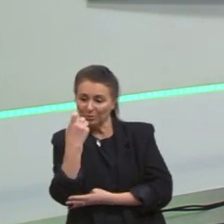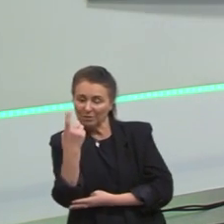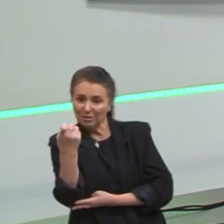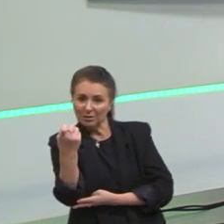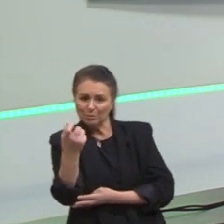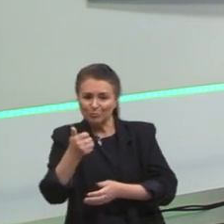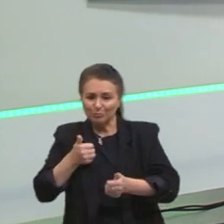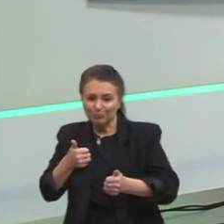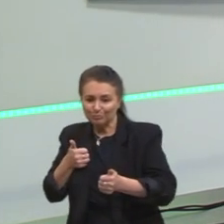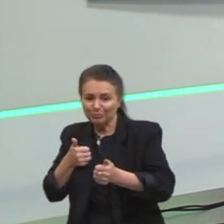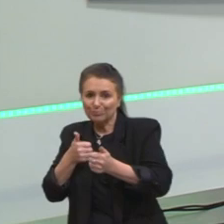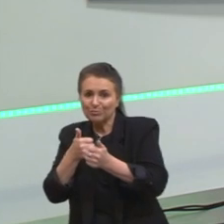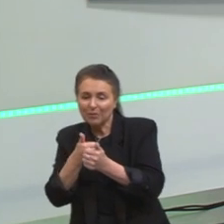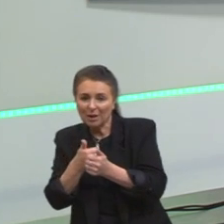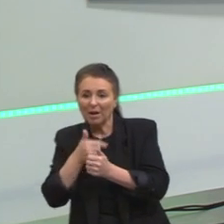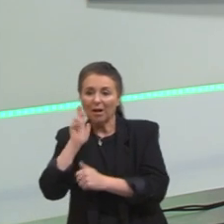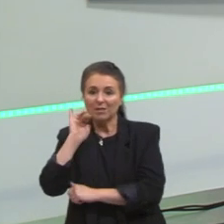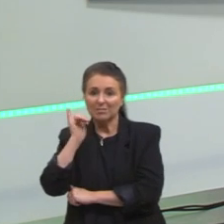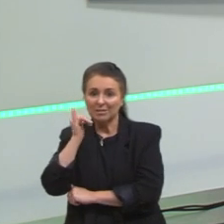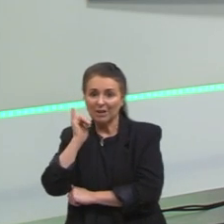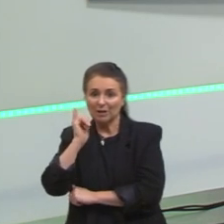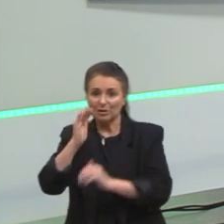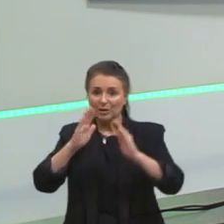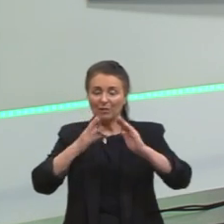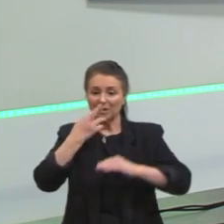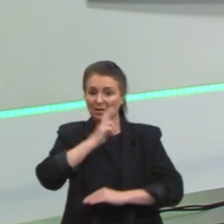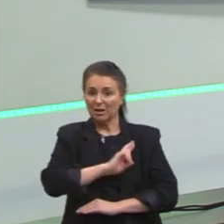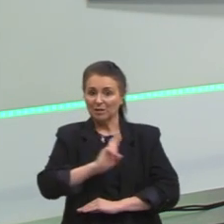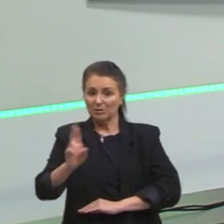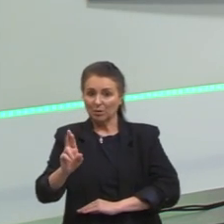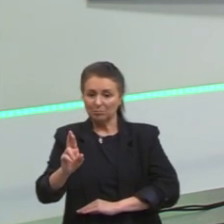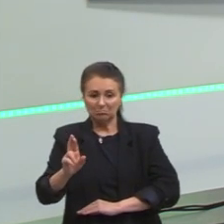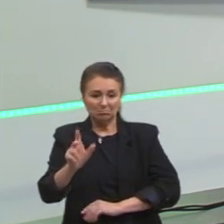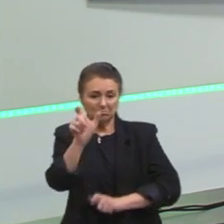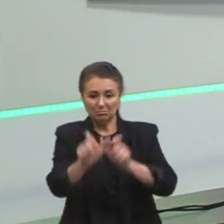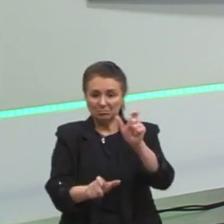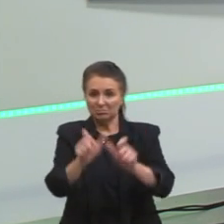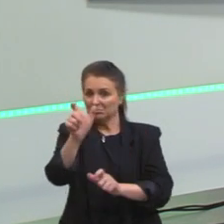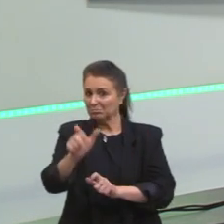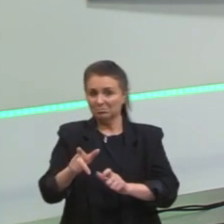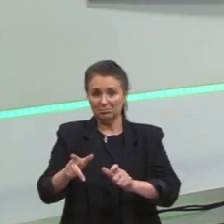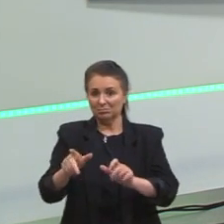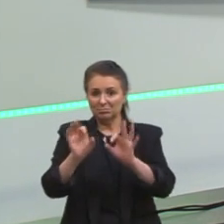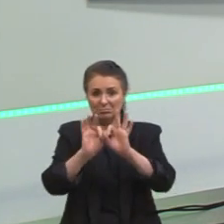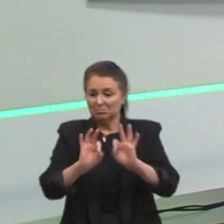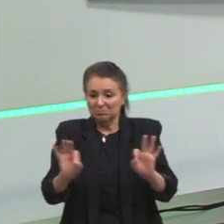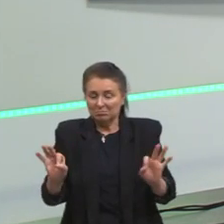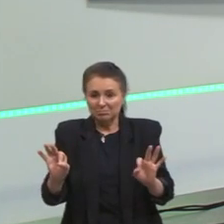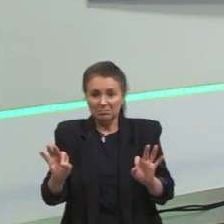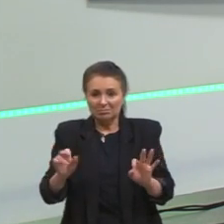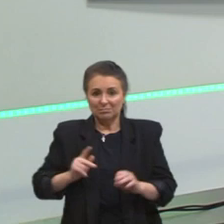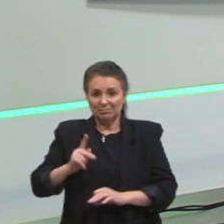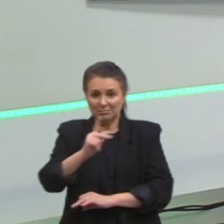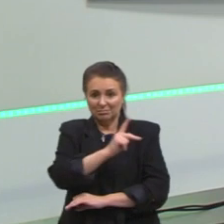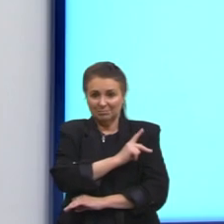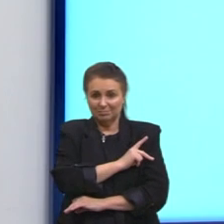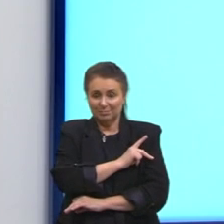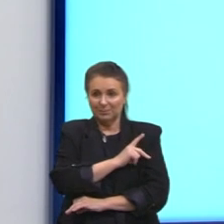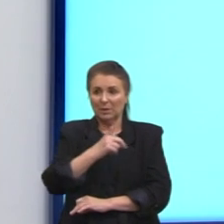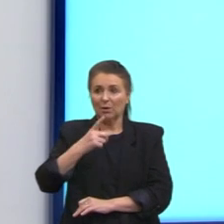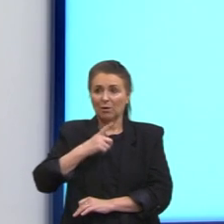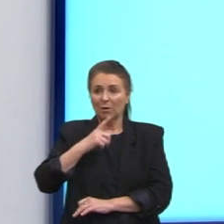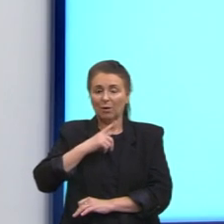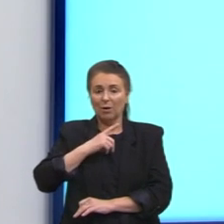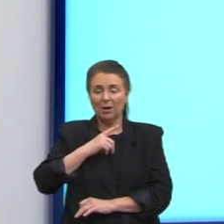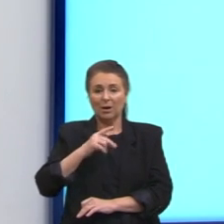aproximar as narrativas religiosas dos sujeitos populares. Então, como a gente pode ver aqui, nas obras do Caravaggio,